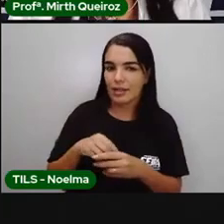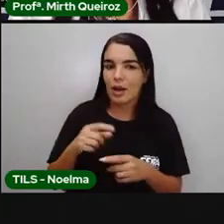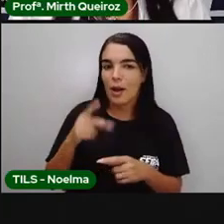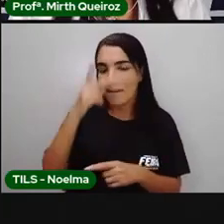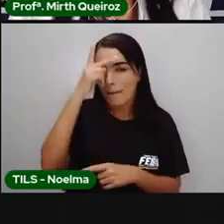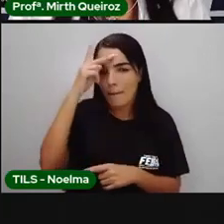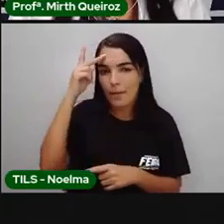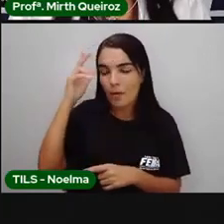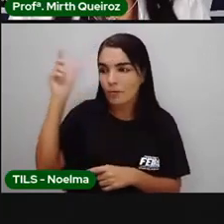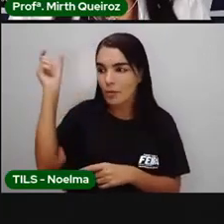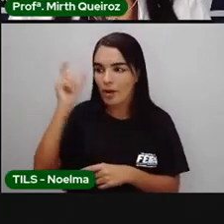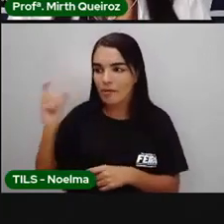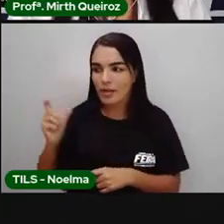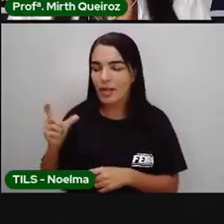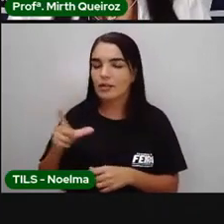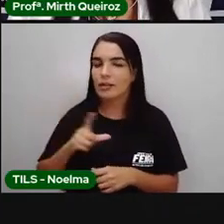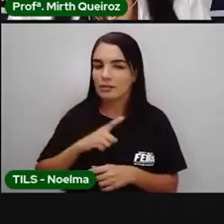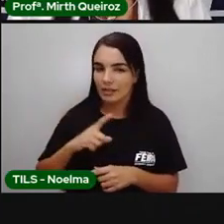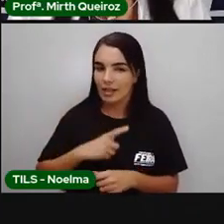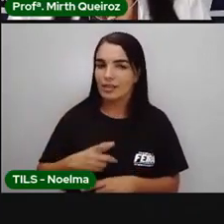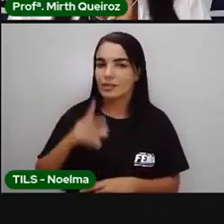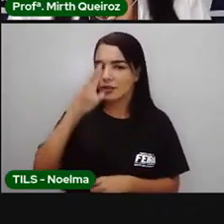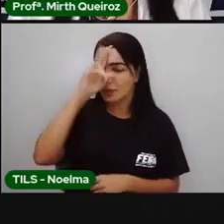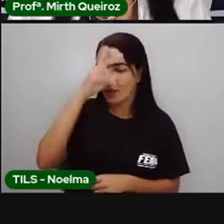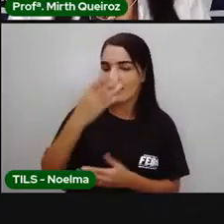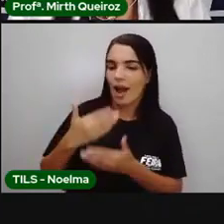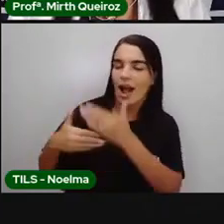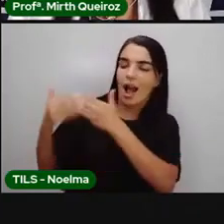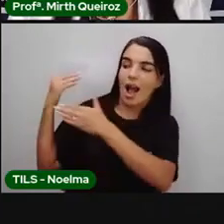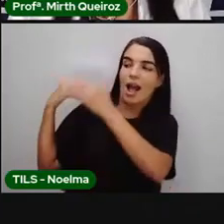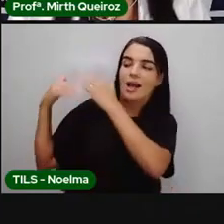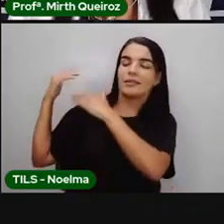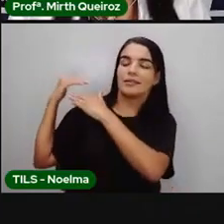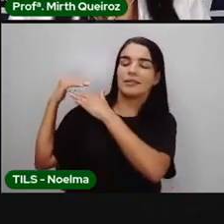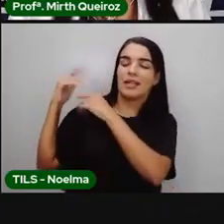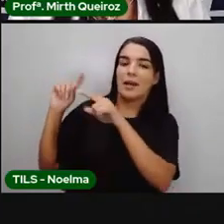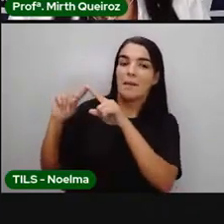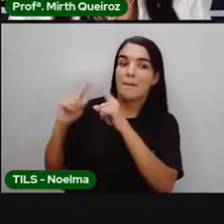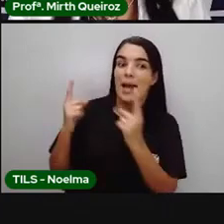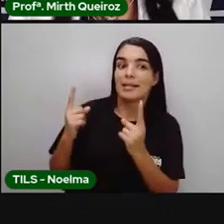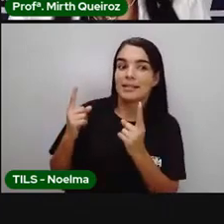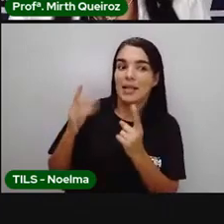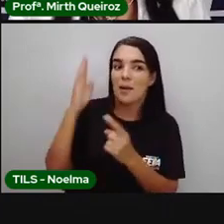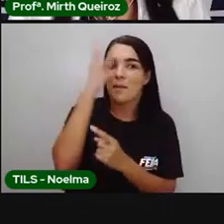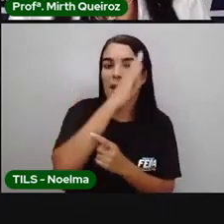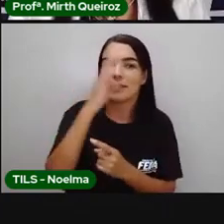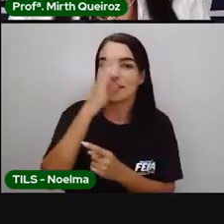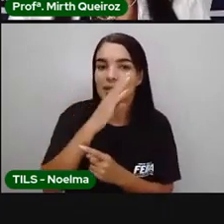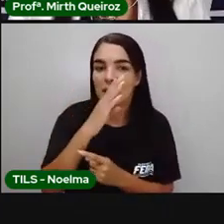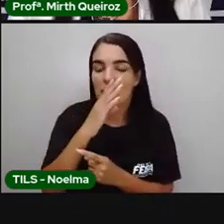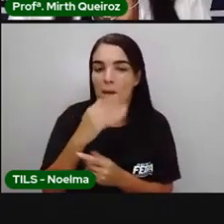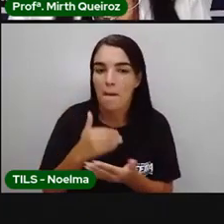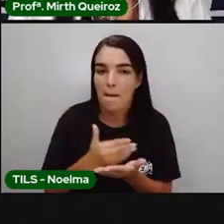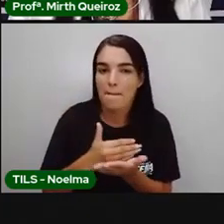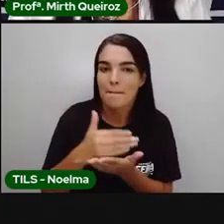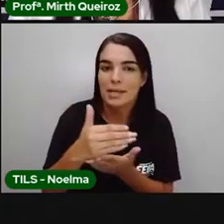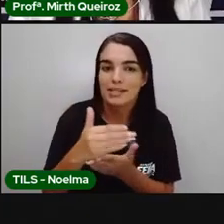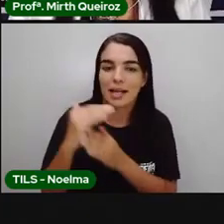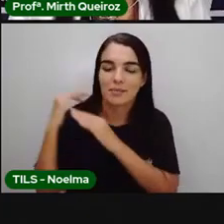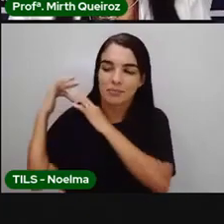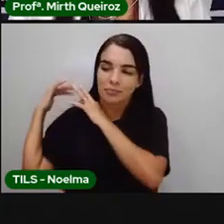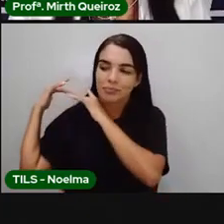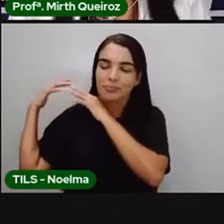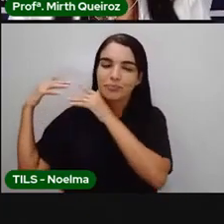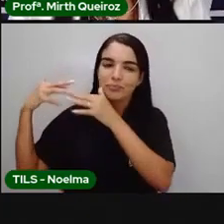Mas a nossa história brasileira, ela, vamos dizer, que inicia com a entrada desse povo negro aqui no